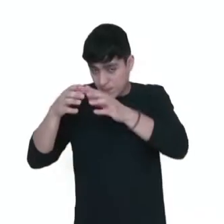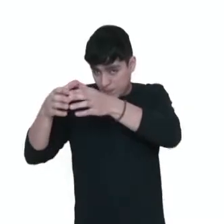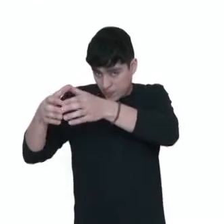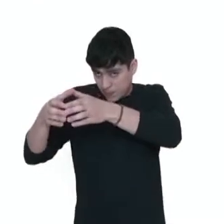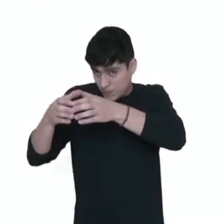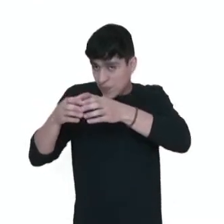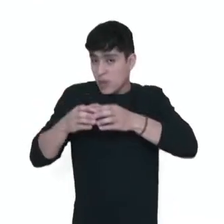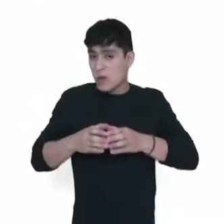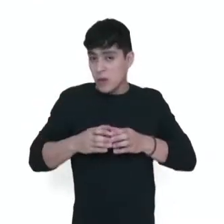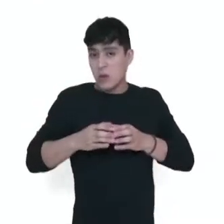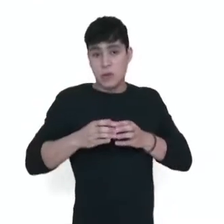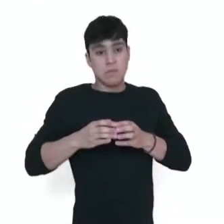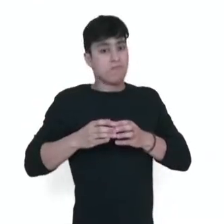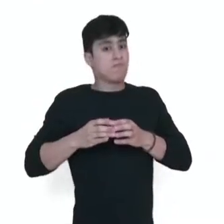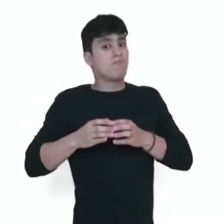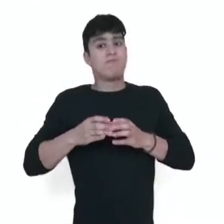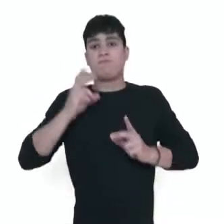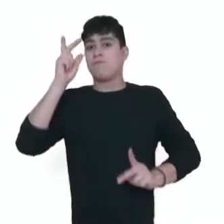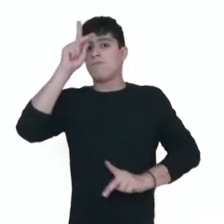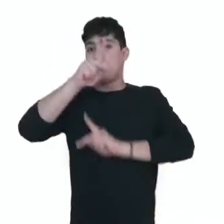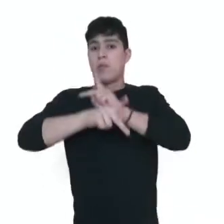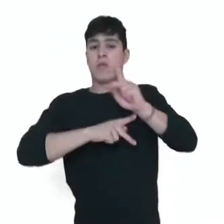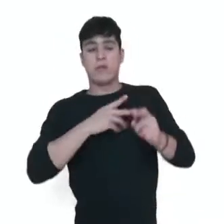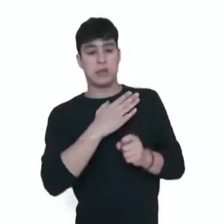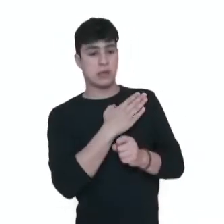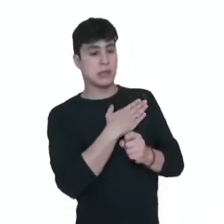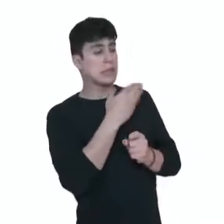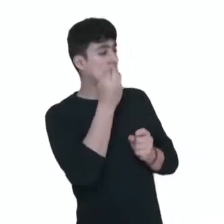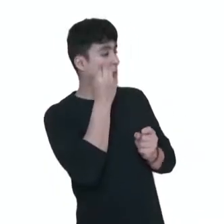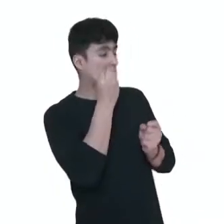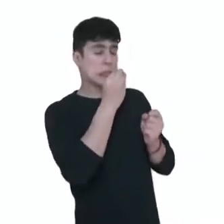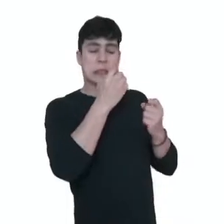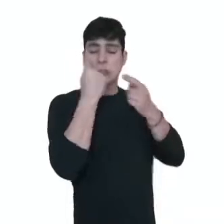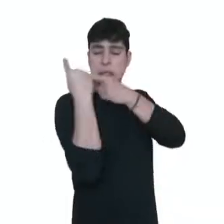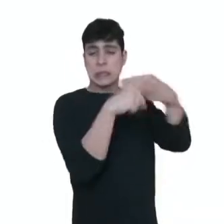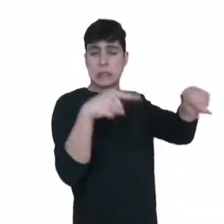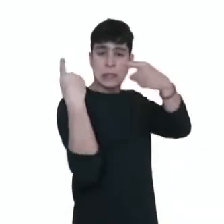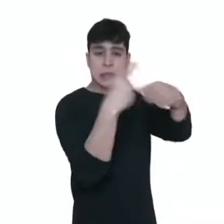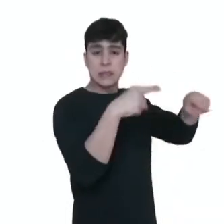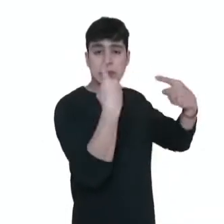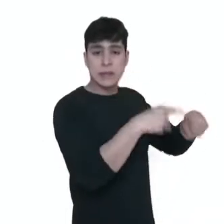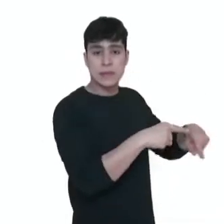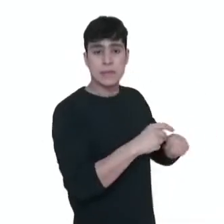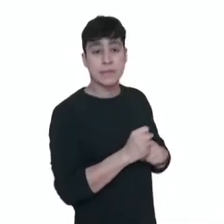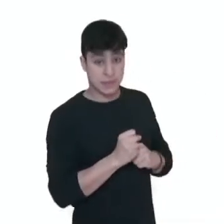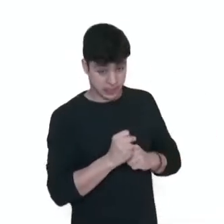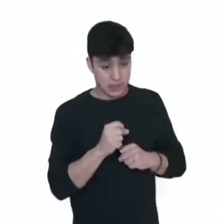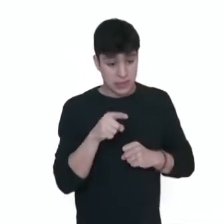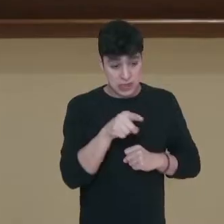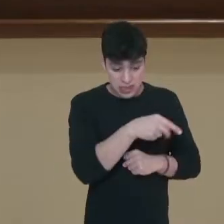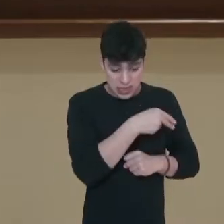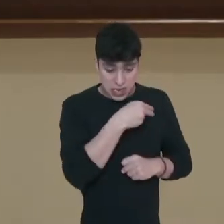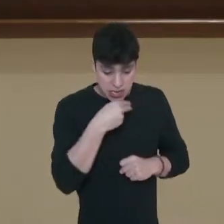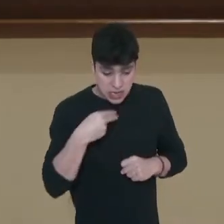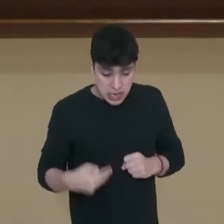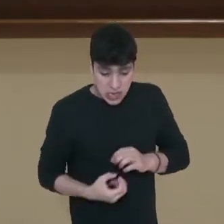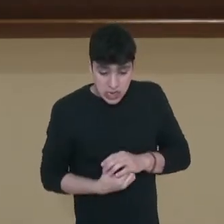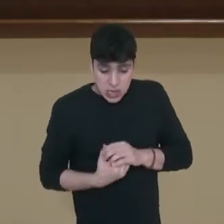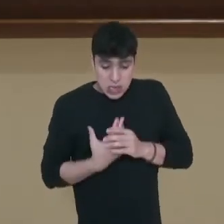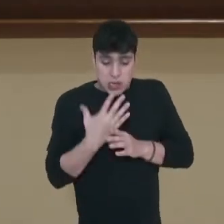revoltas nacionalistas acontecendo. Vai ser então, vai ser instalado dentro da China um partido